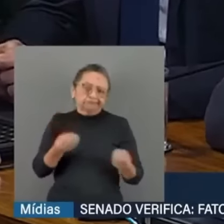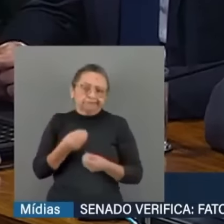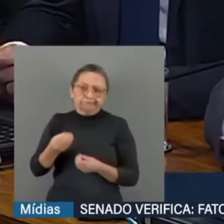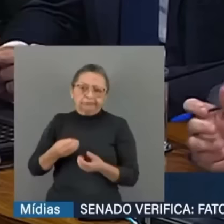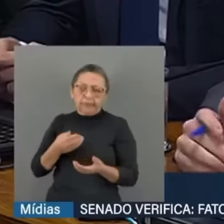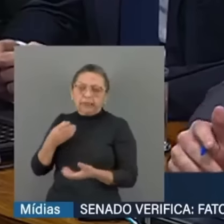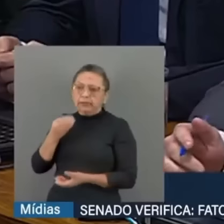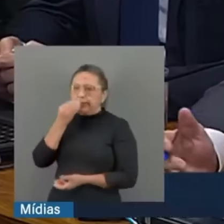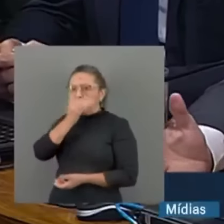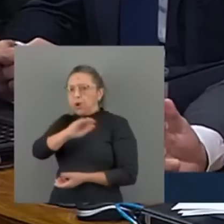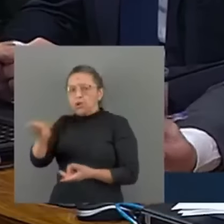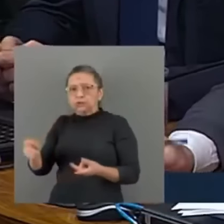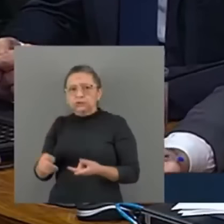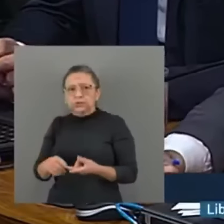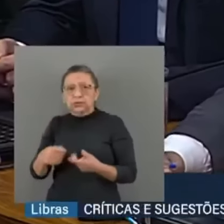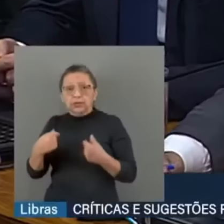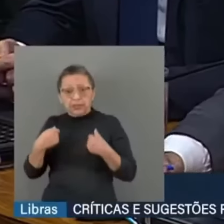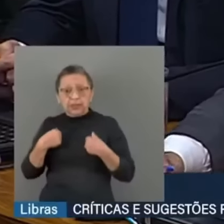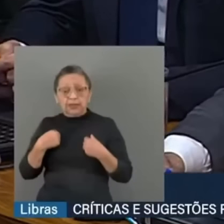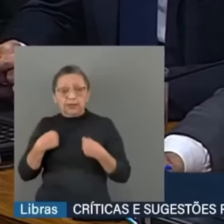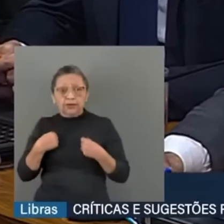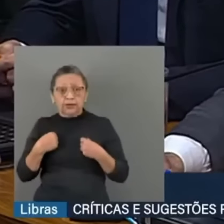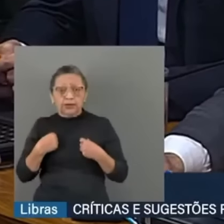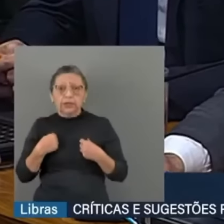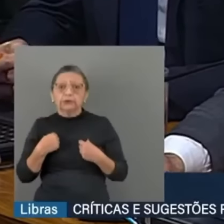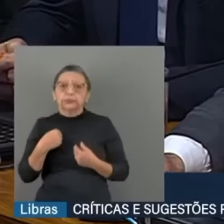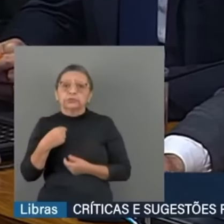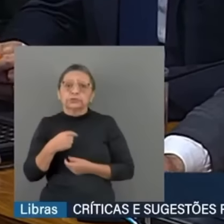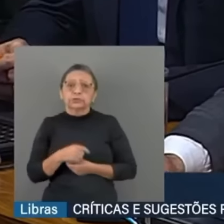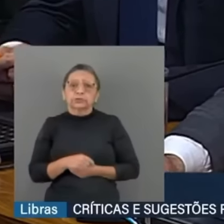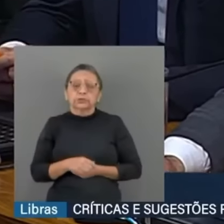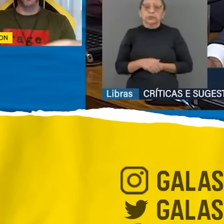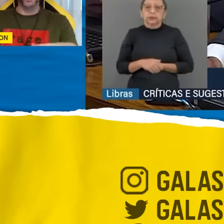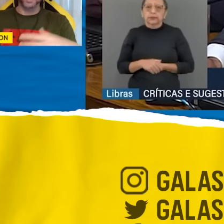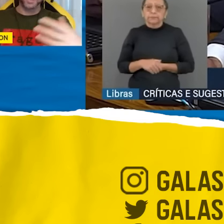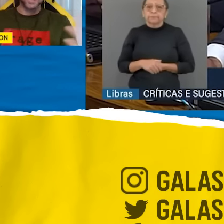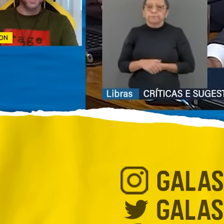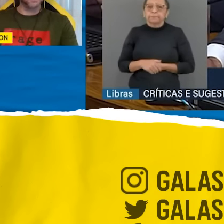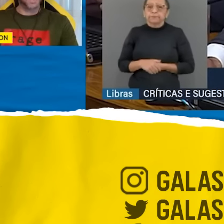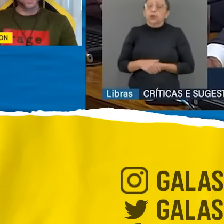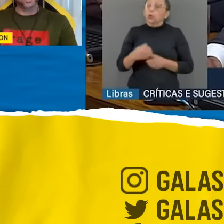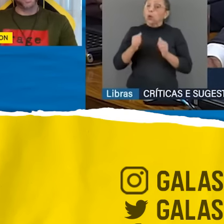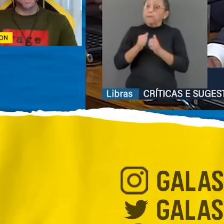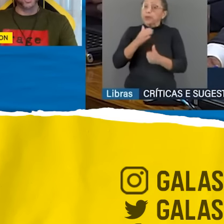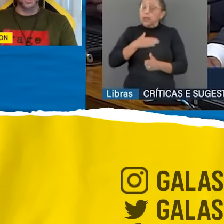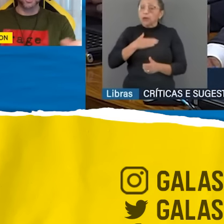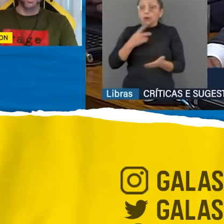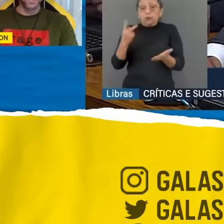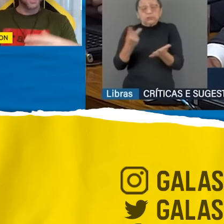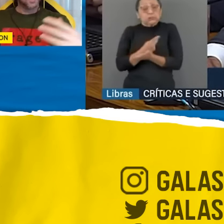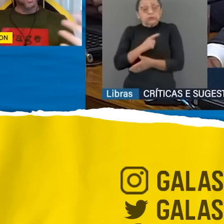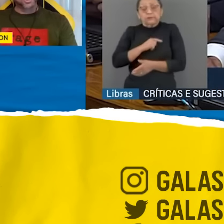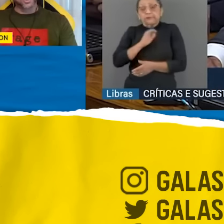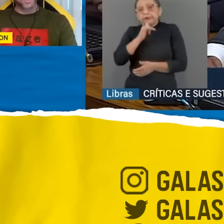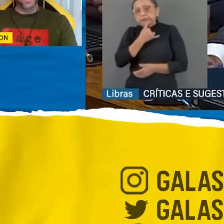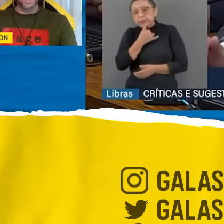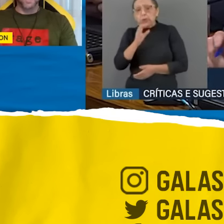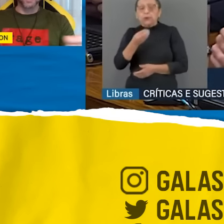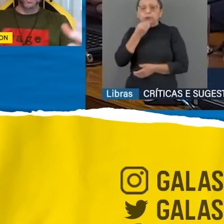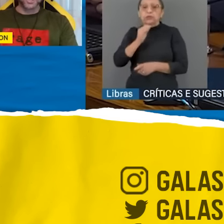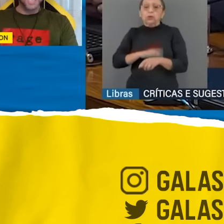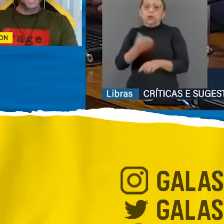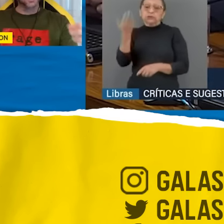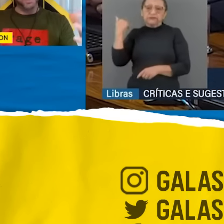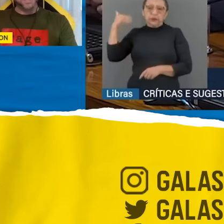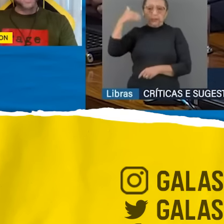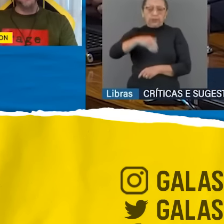Criança Essa sua fanfic Não procede Eu vou responder Calmamente Porque esse ambiente Pede isso O senhor É